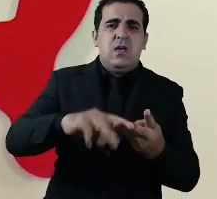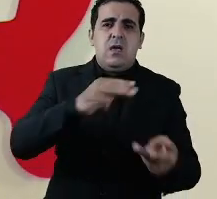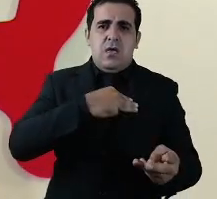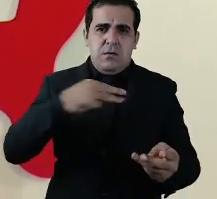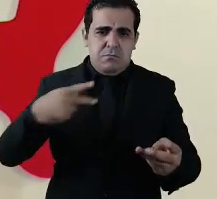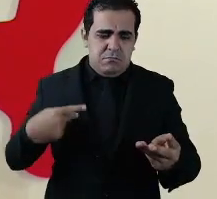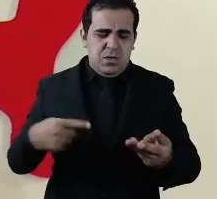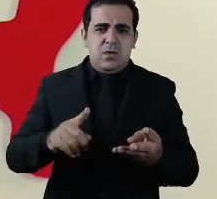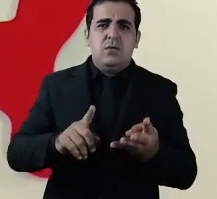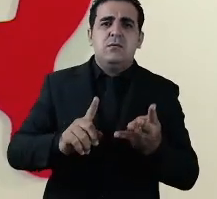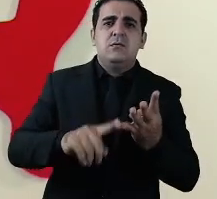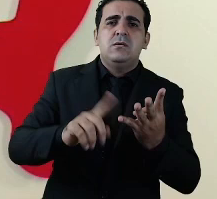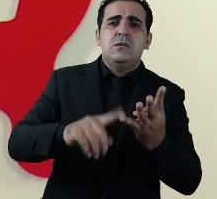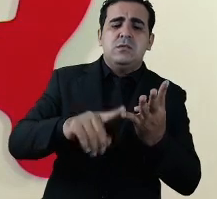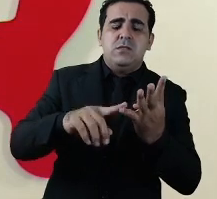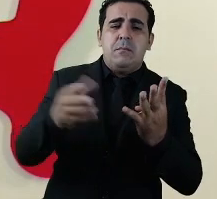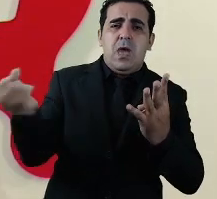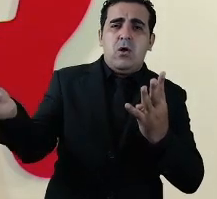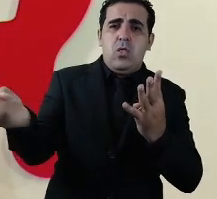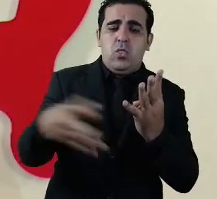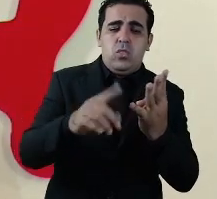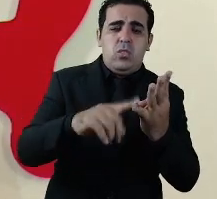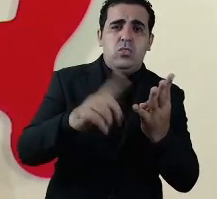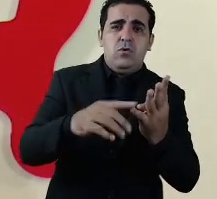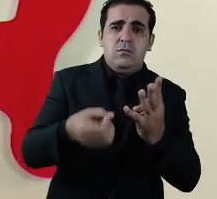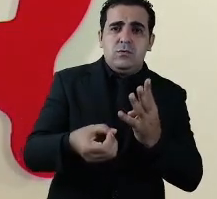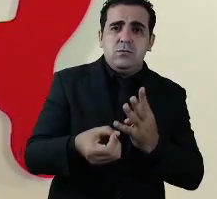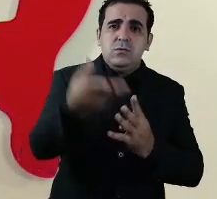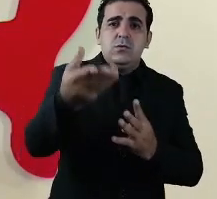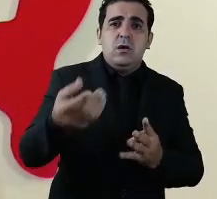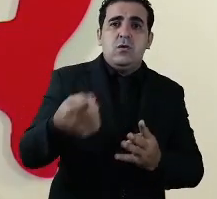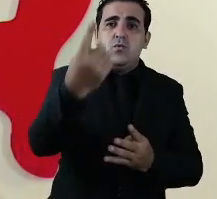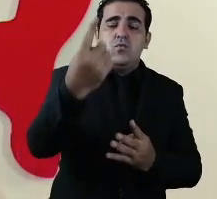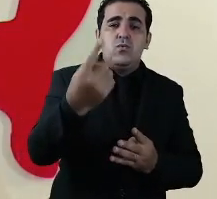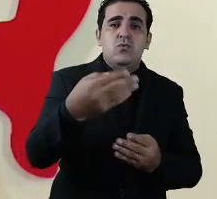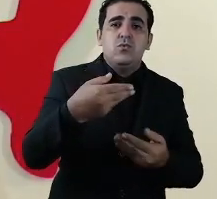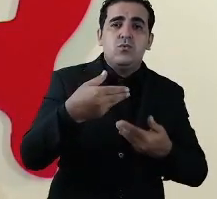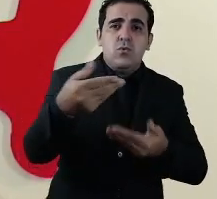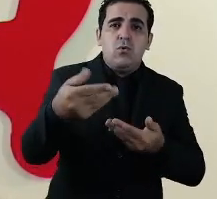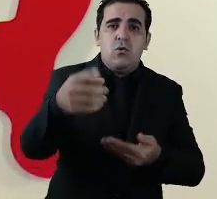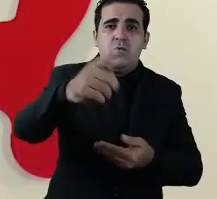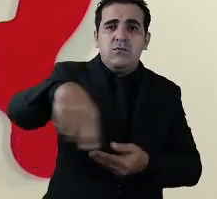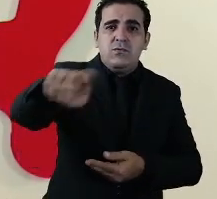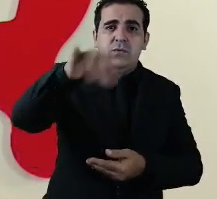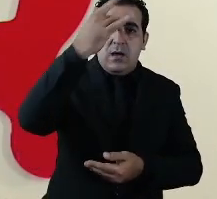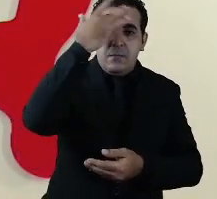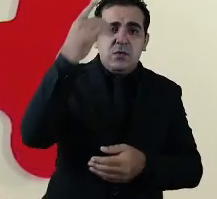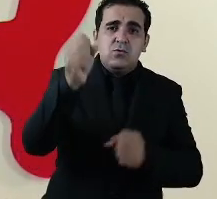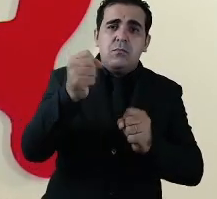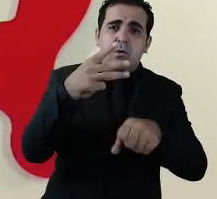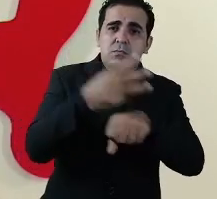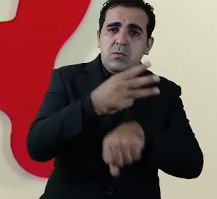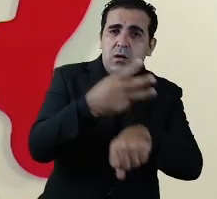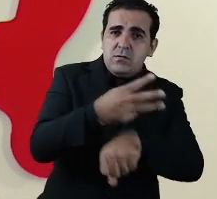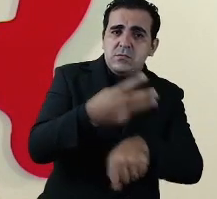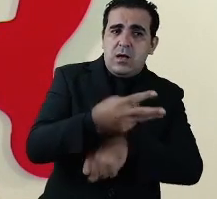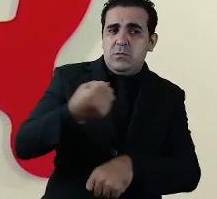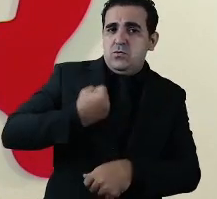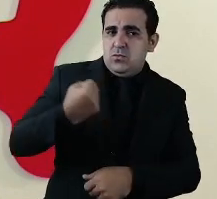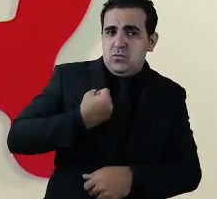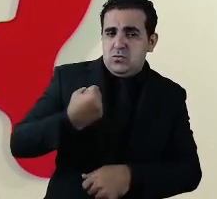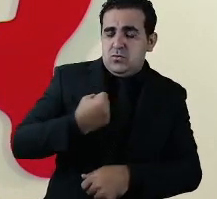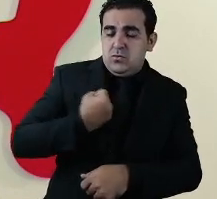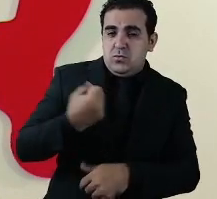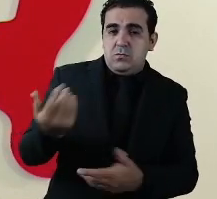Público com essa nova ferramenta que nós estamos disponibilizando o convite aqui por intermédio do WhatsApp que as